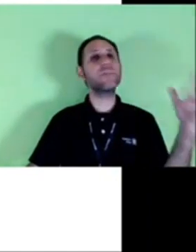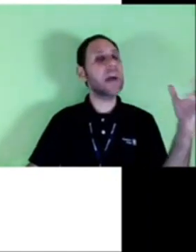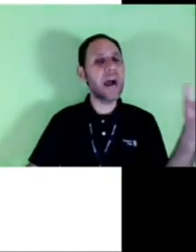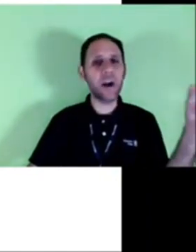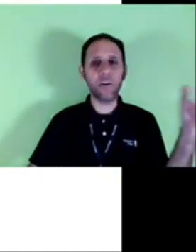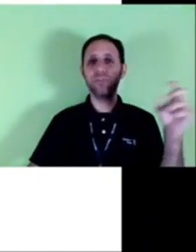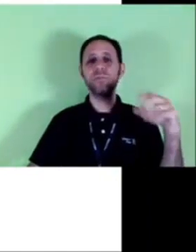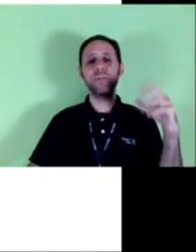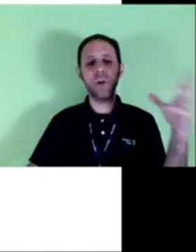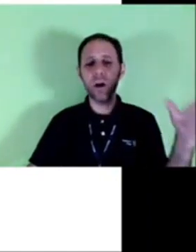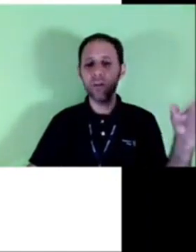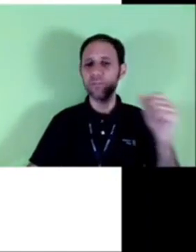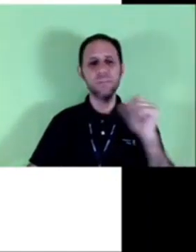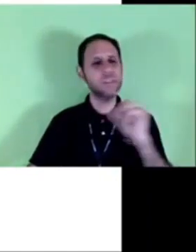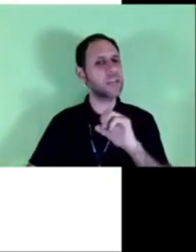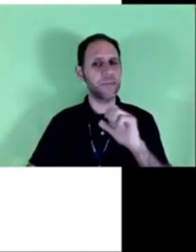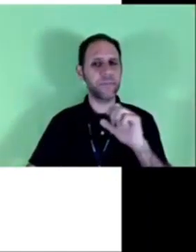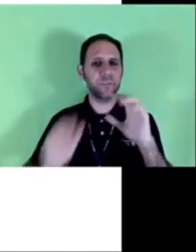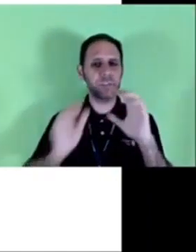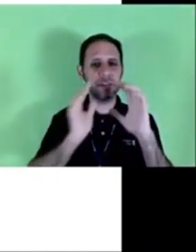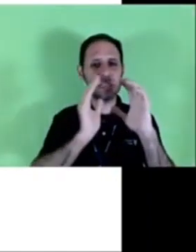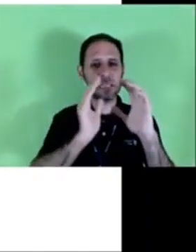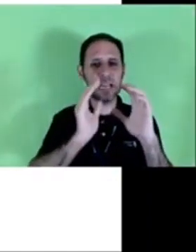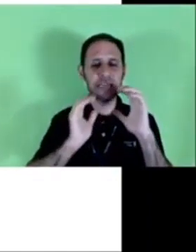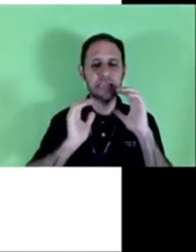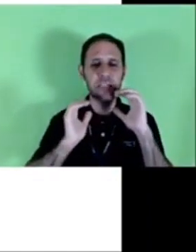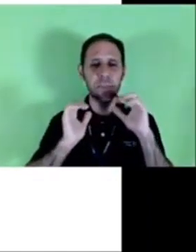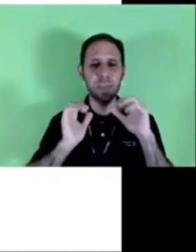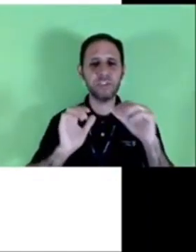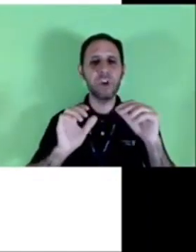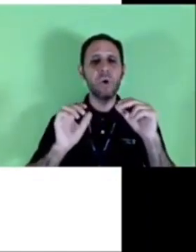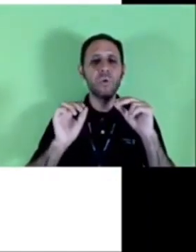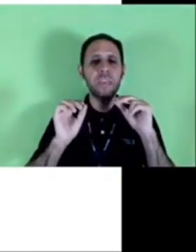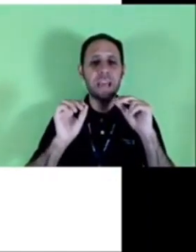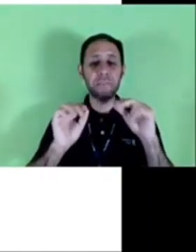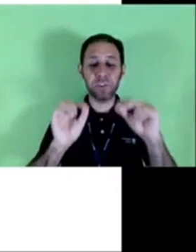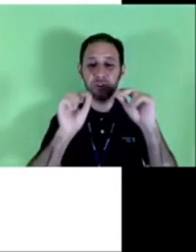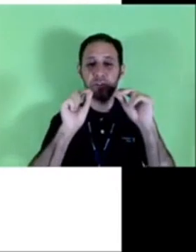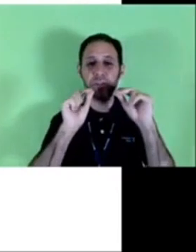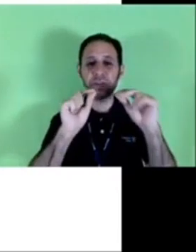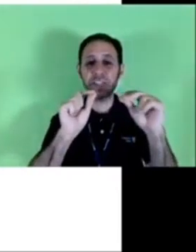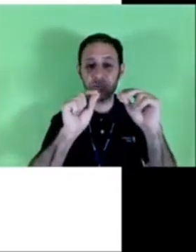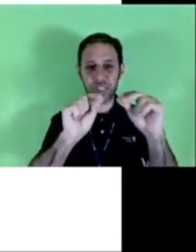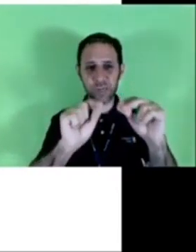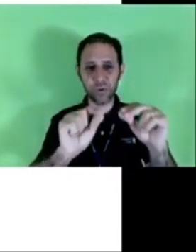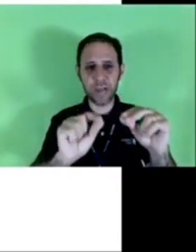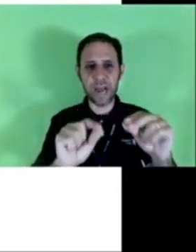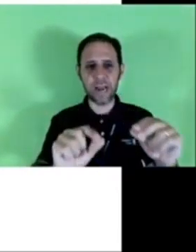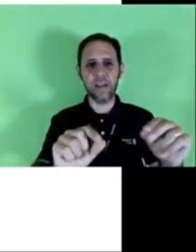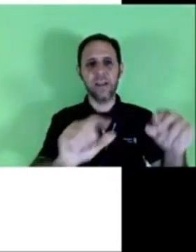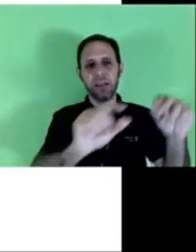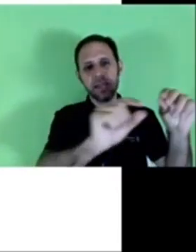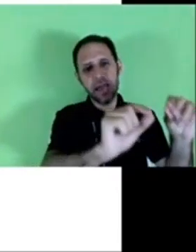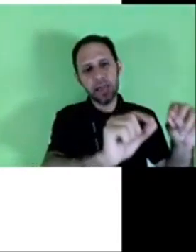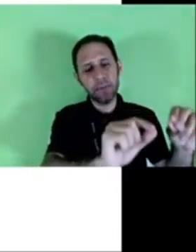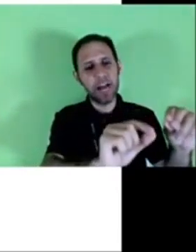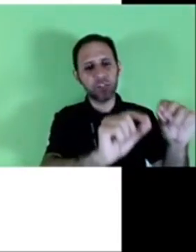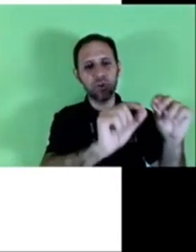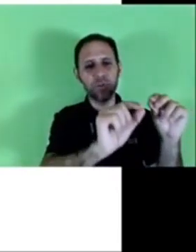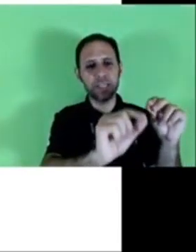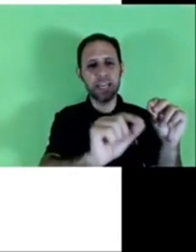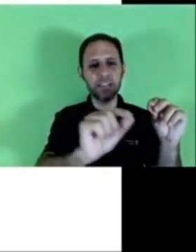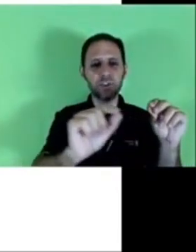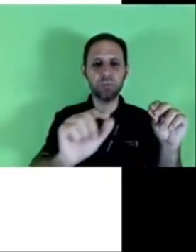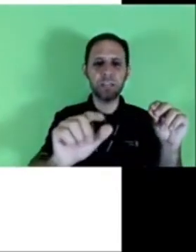compra de um carro, de um imóvel, não sei. Você vai dizer ali exatamente o que a pessoa vai fazer no seu lugar. E aí